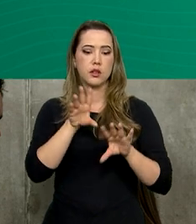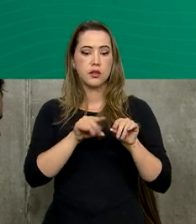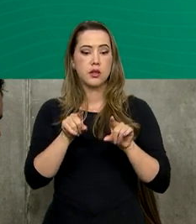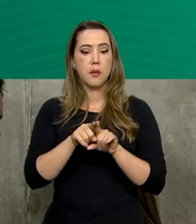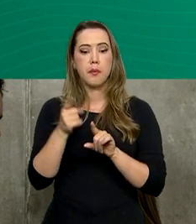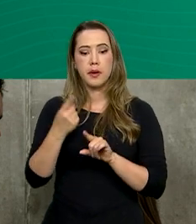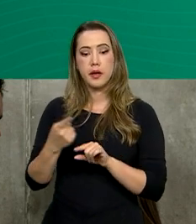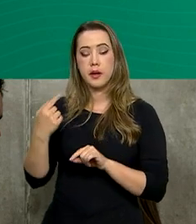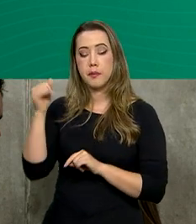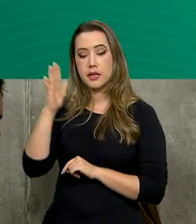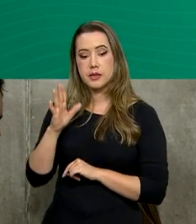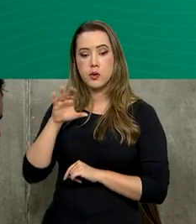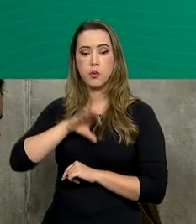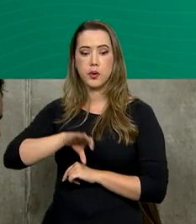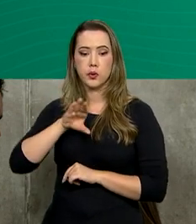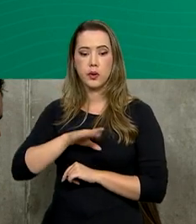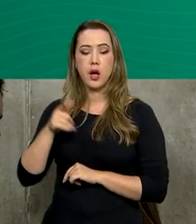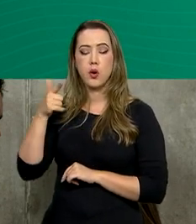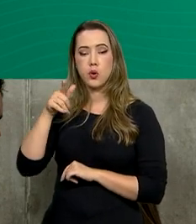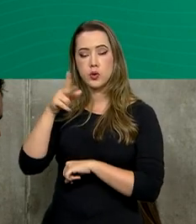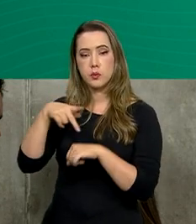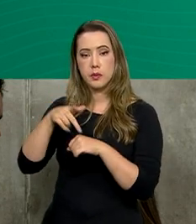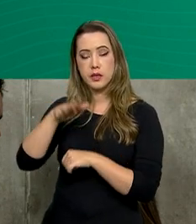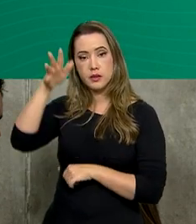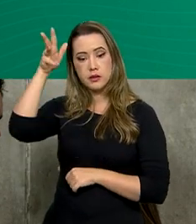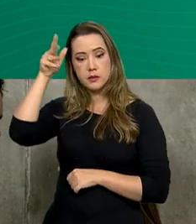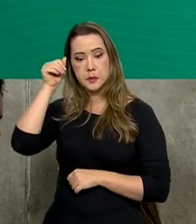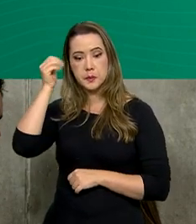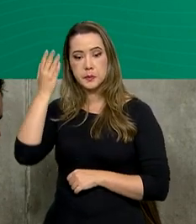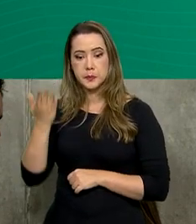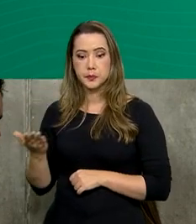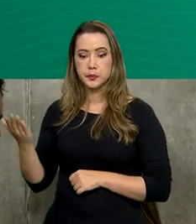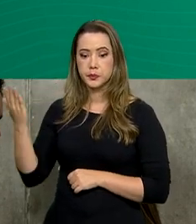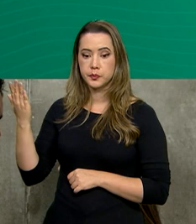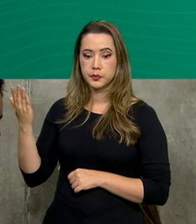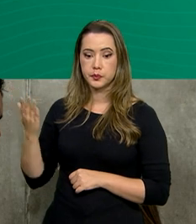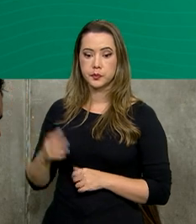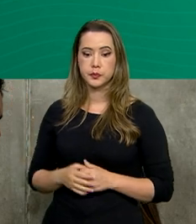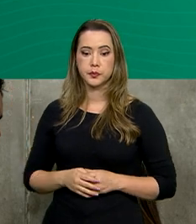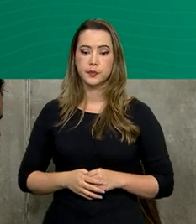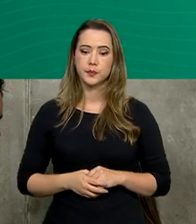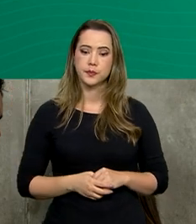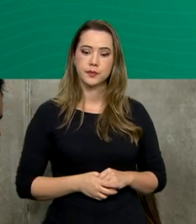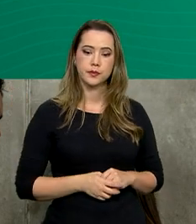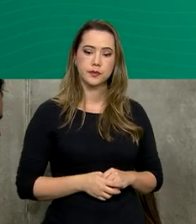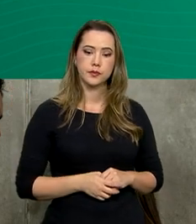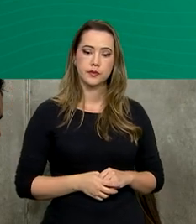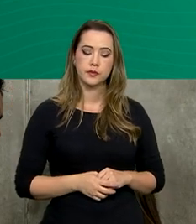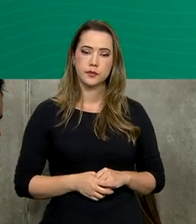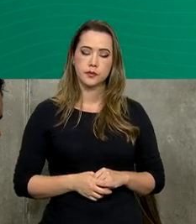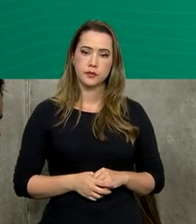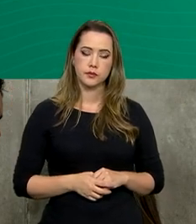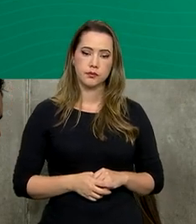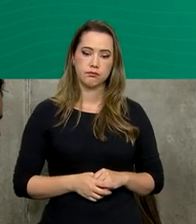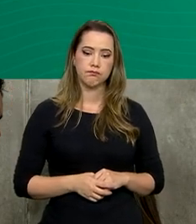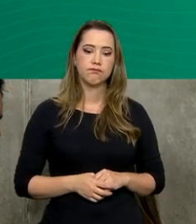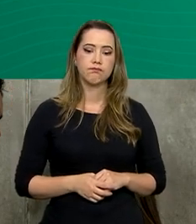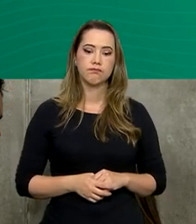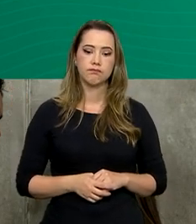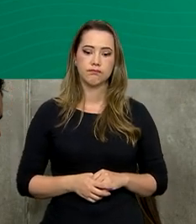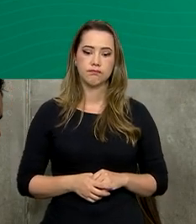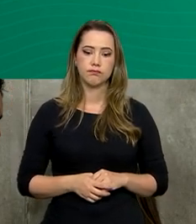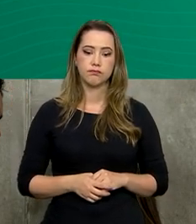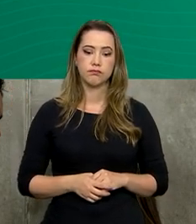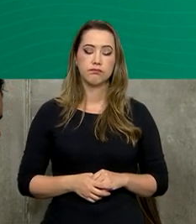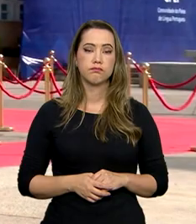africanos, Angola, Cabo Verde, Guiné-Bissau, Guiné-Equatorial, Moçambique, São Tomé e Príncipe e o asiático